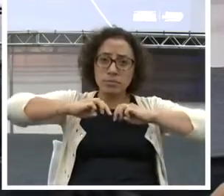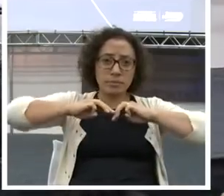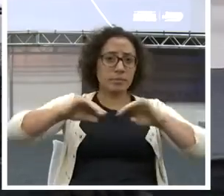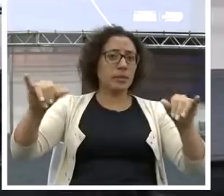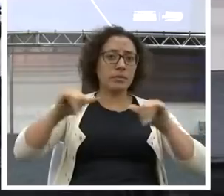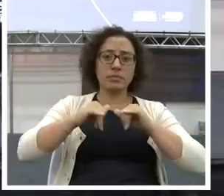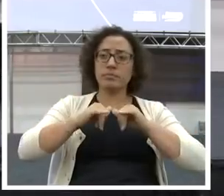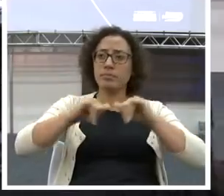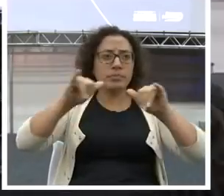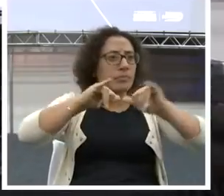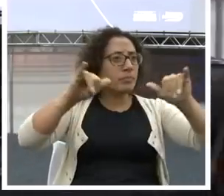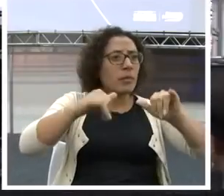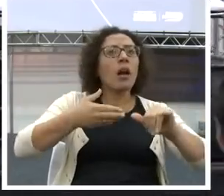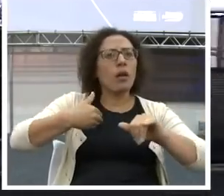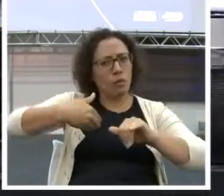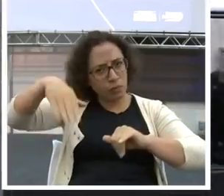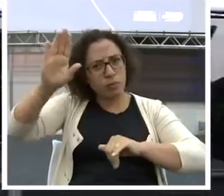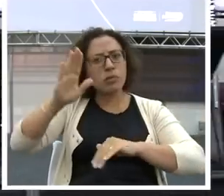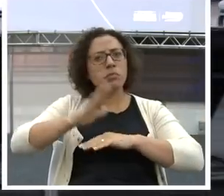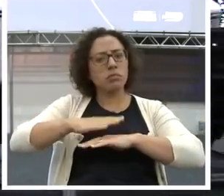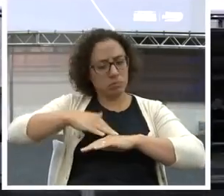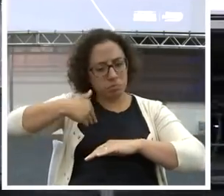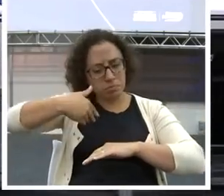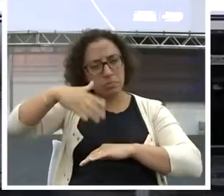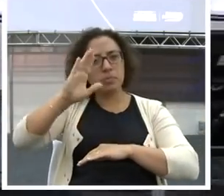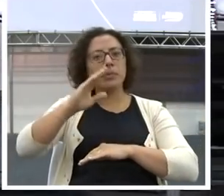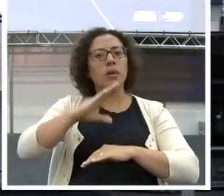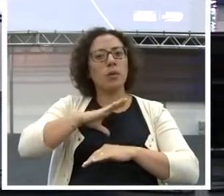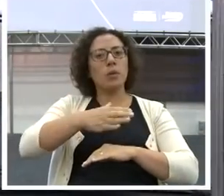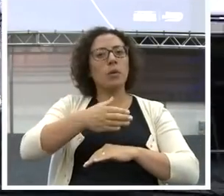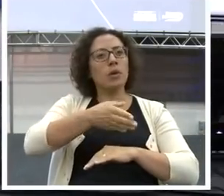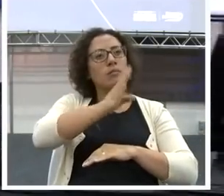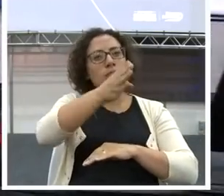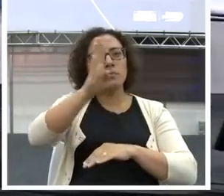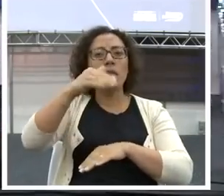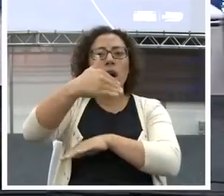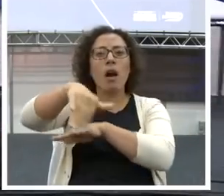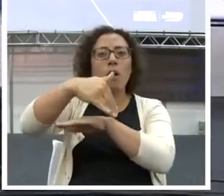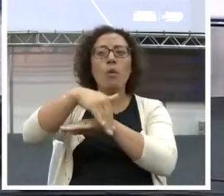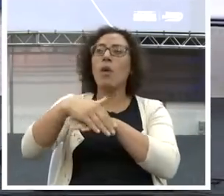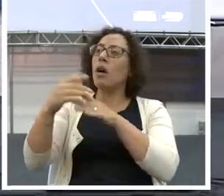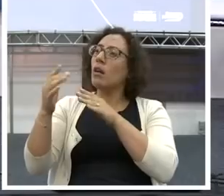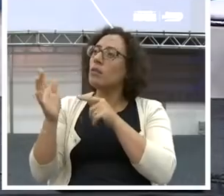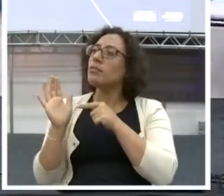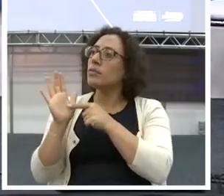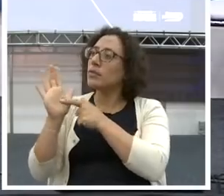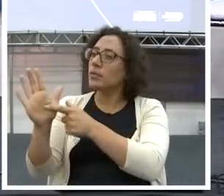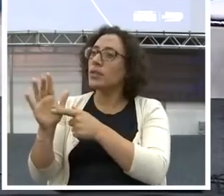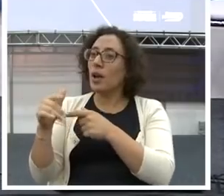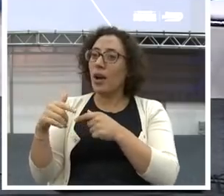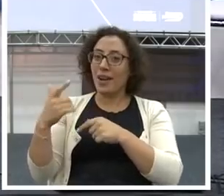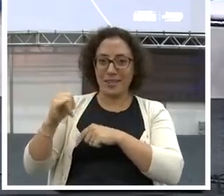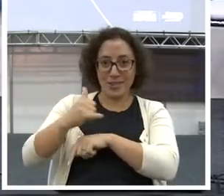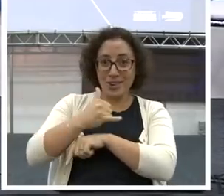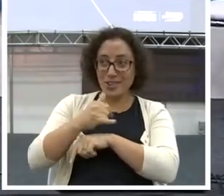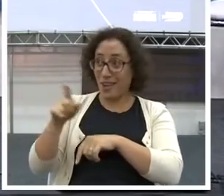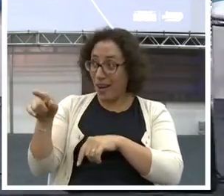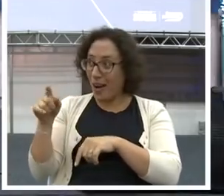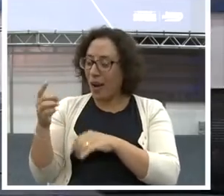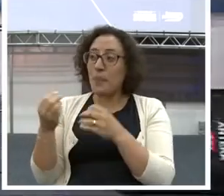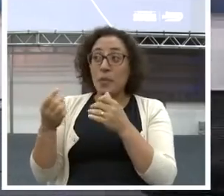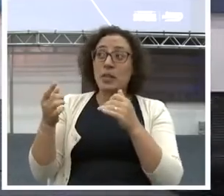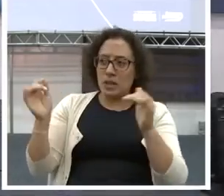E comecei a vender shake. E eu saia na rua. Ofertando shake para as pessoas. Um podia ver um gordinho e falar. Você vai emagrecer.